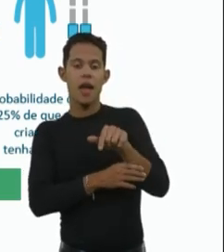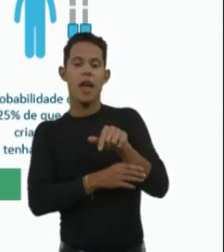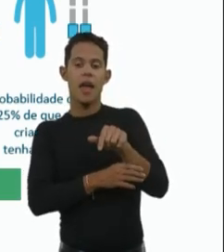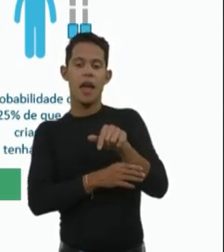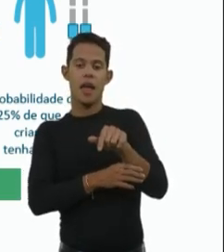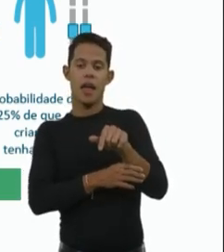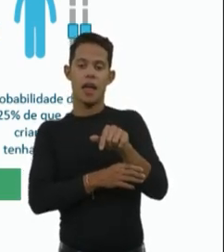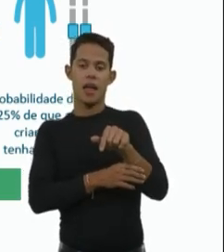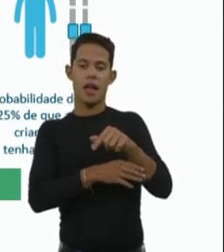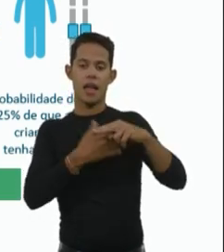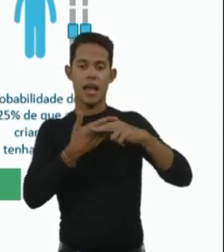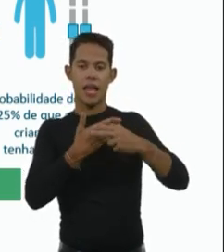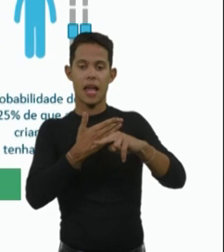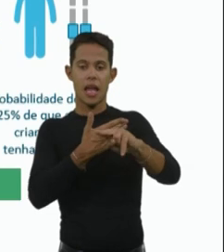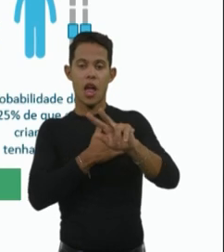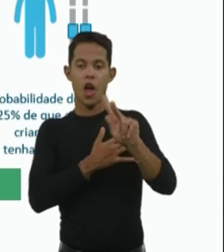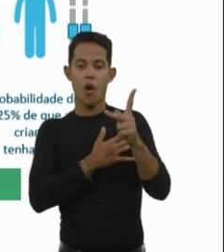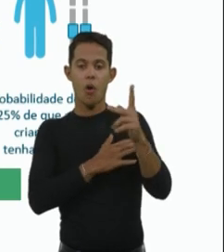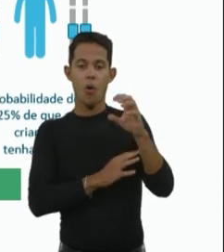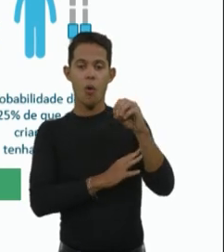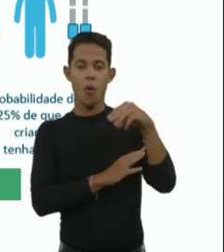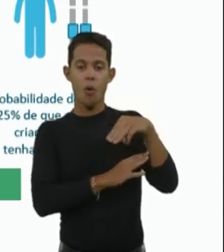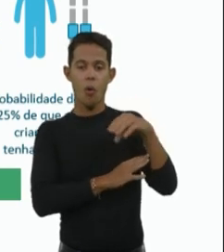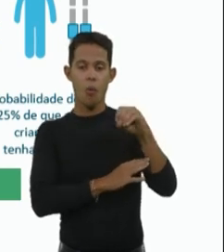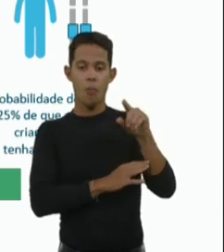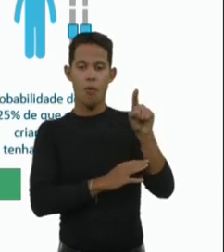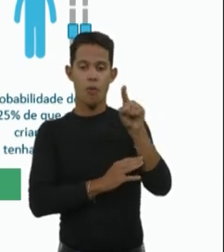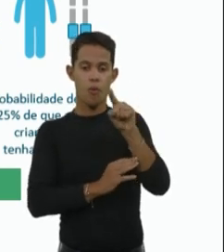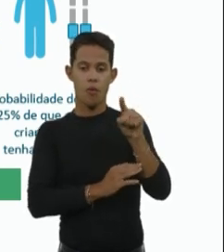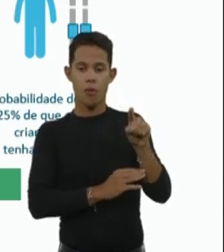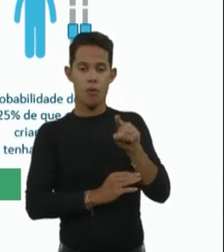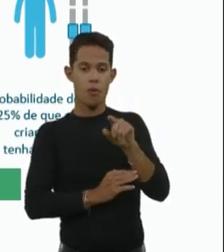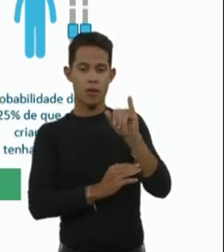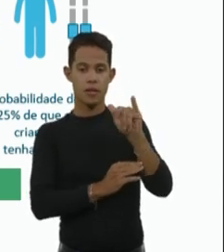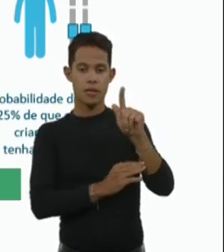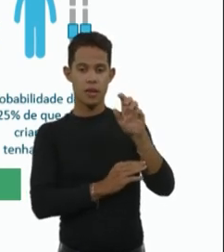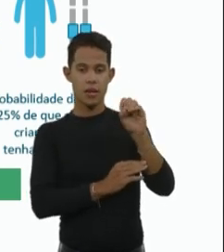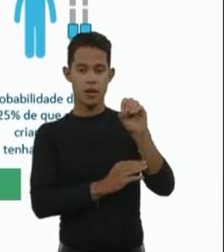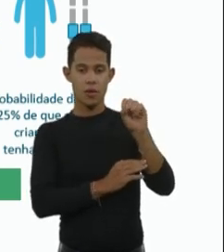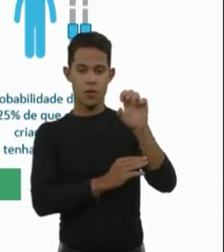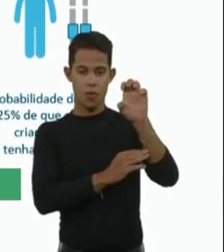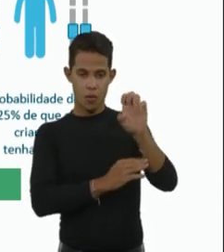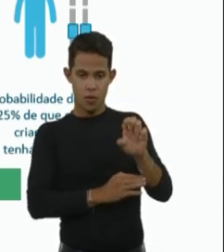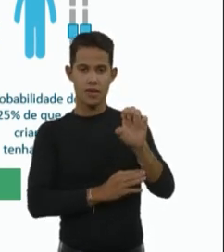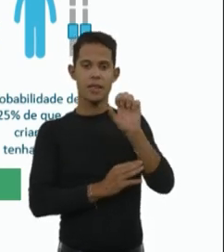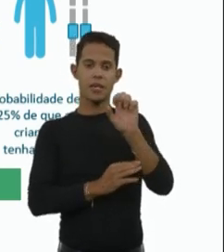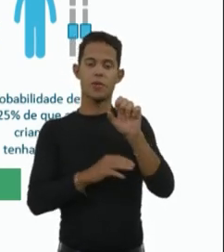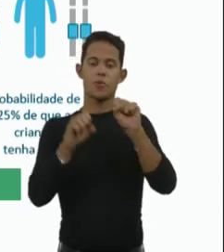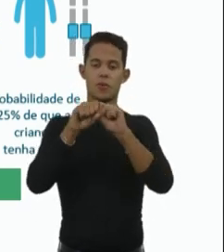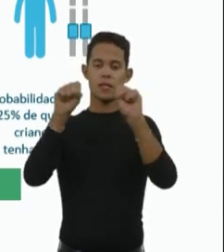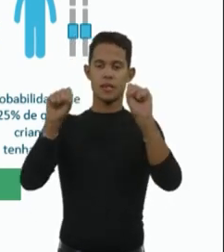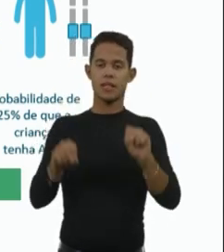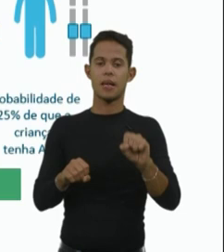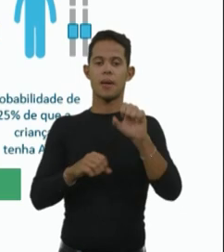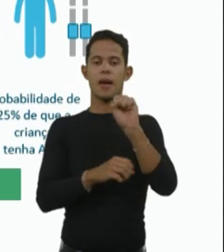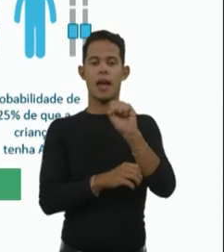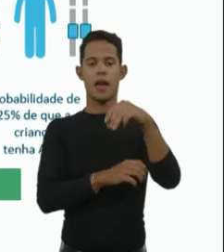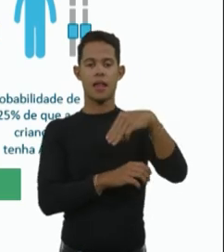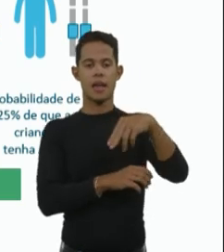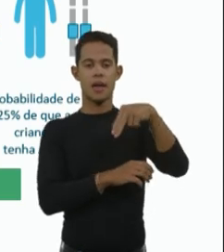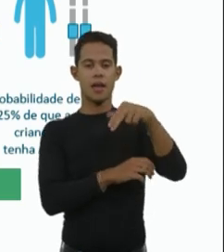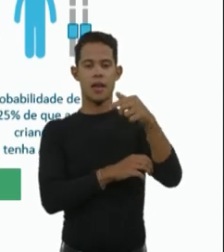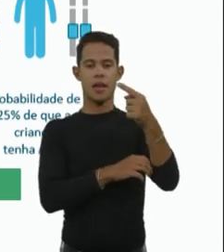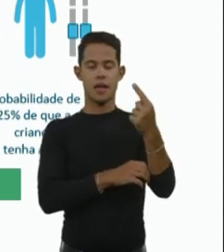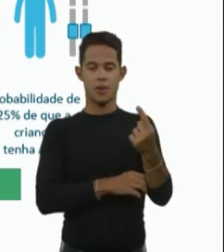em homozygose, no GNS-MN1. Bom, e nos outros casos? Nos outros casos, são aquelas formas de AME extremamente